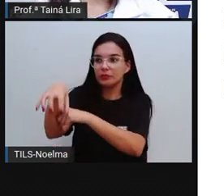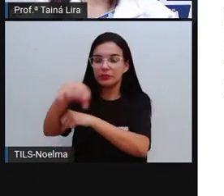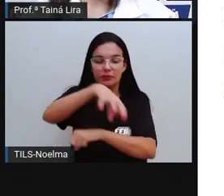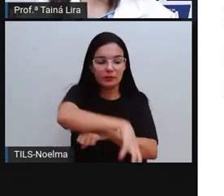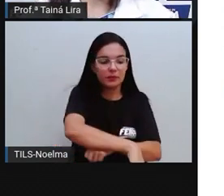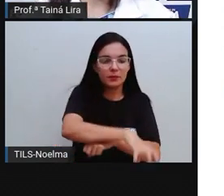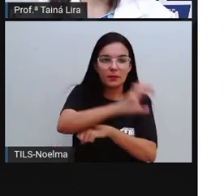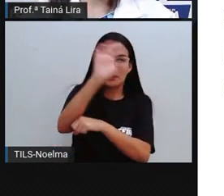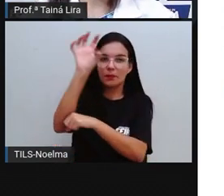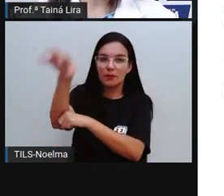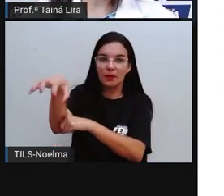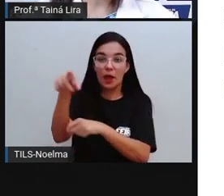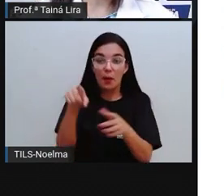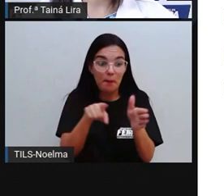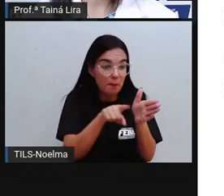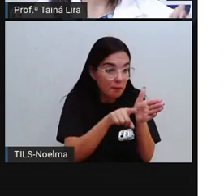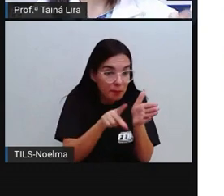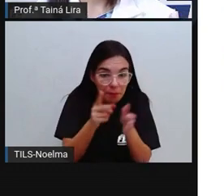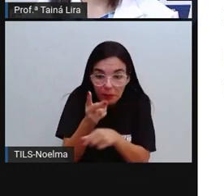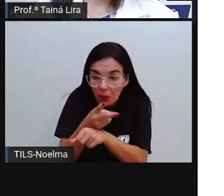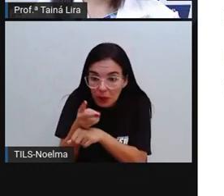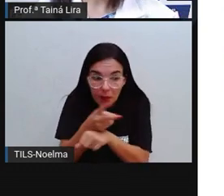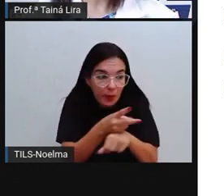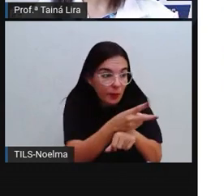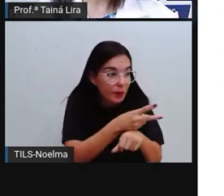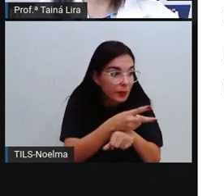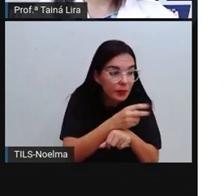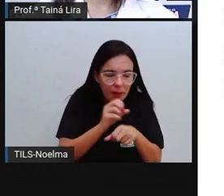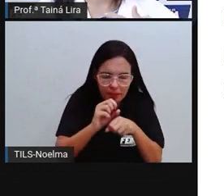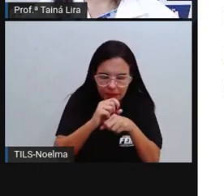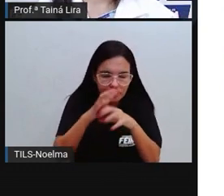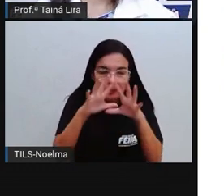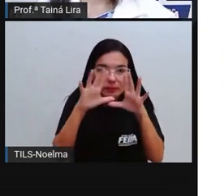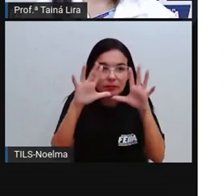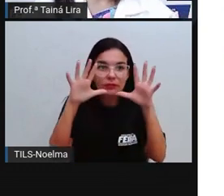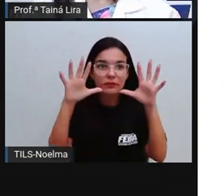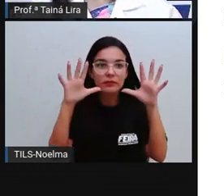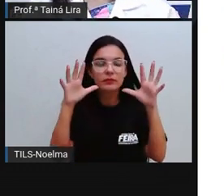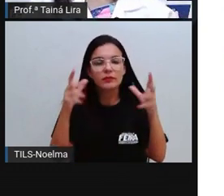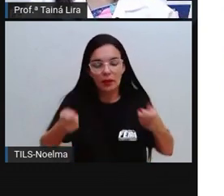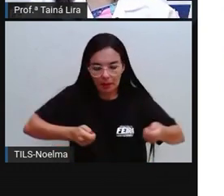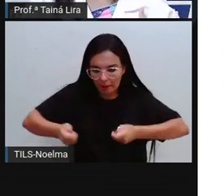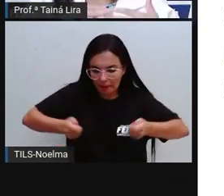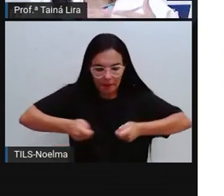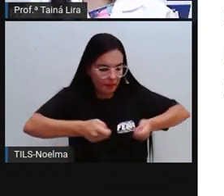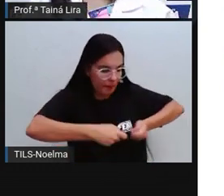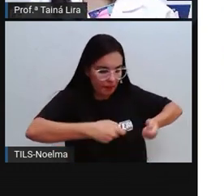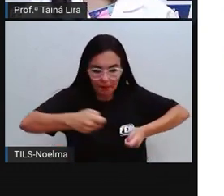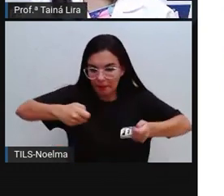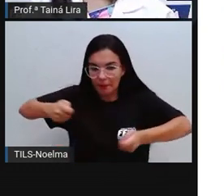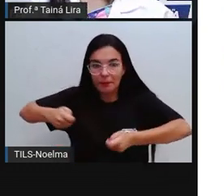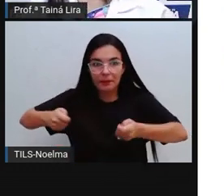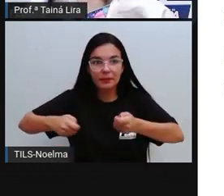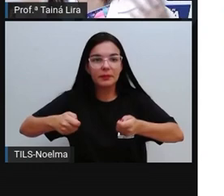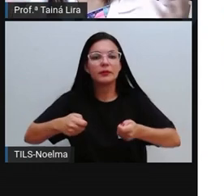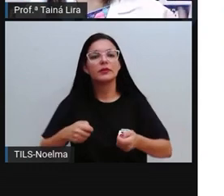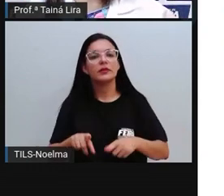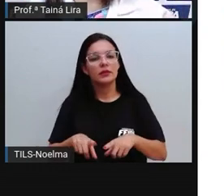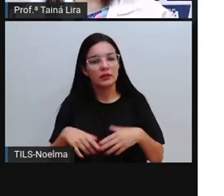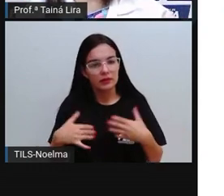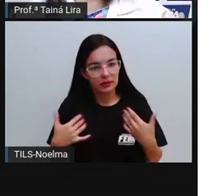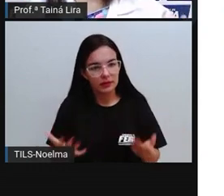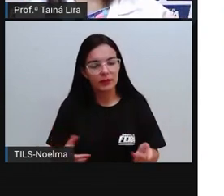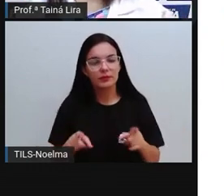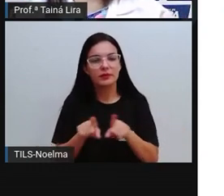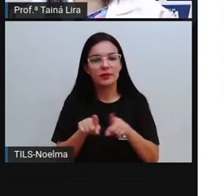procuram diamantes ali no rio, nas peneiras, não é verdade? Então, as pedras